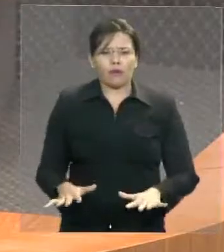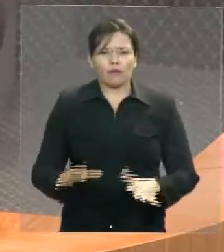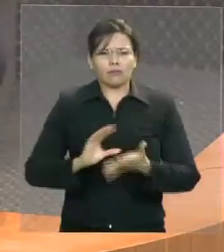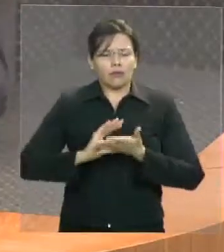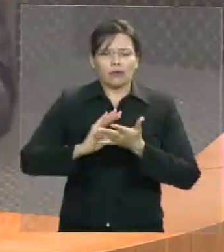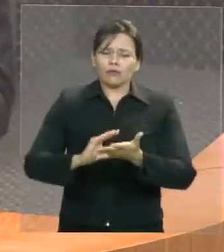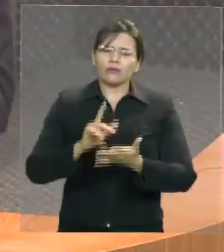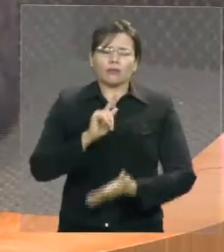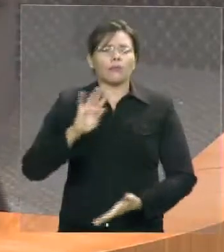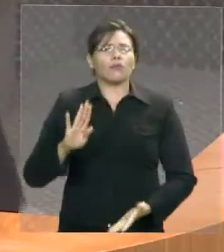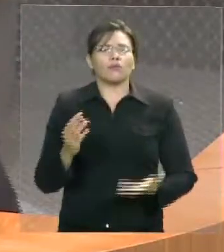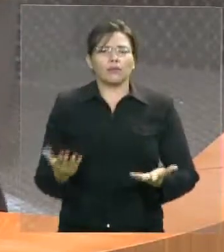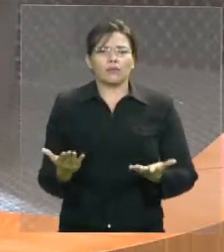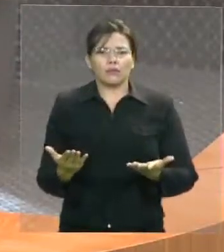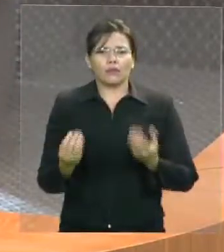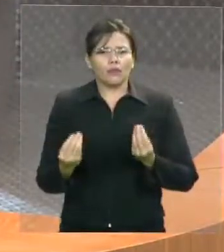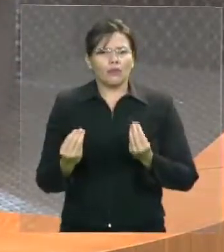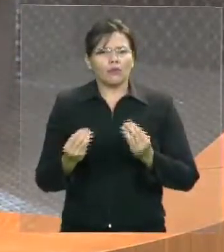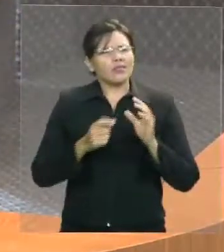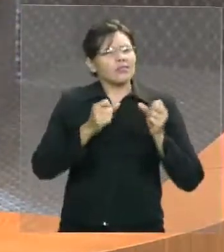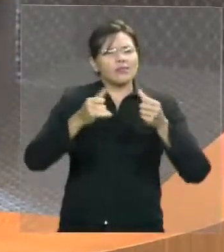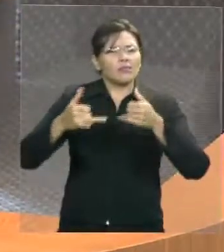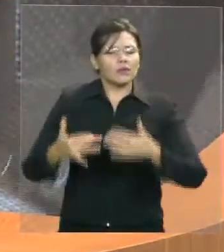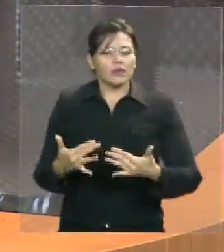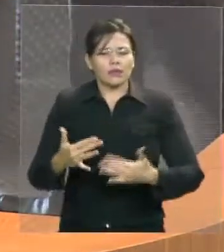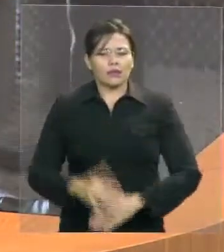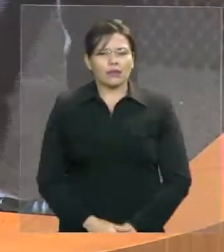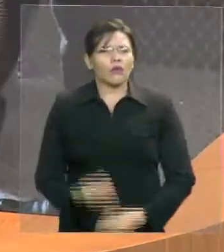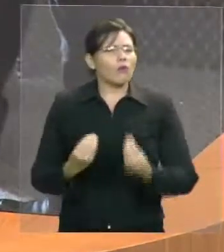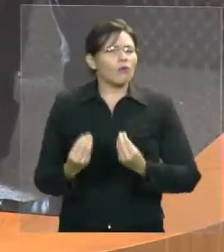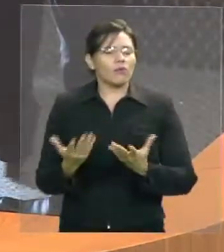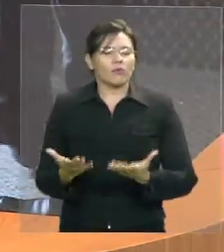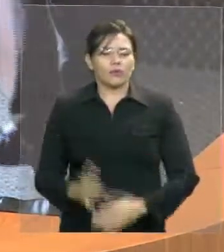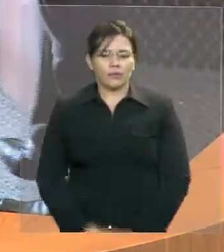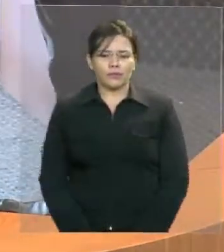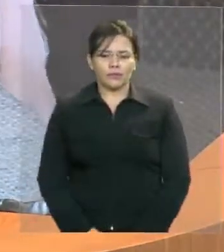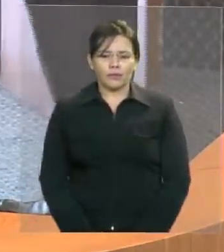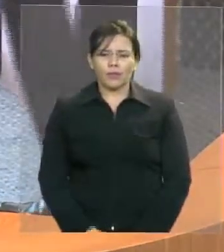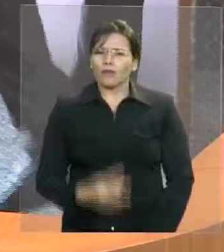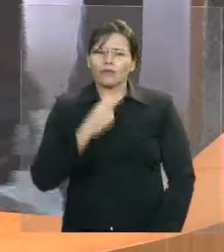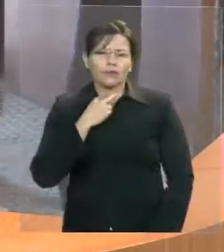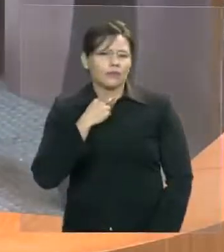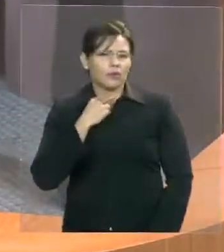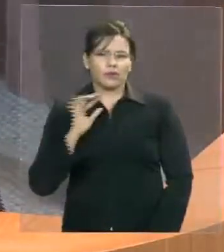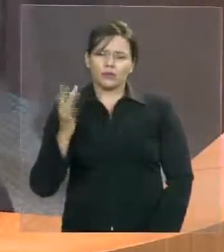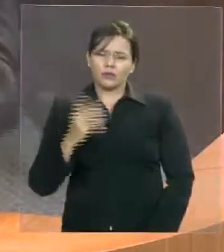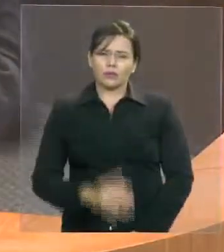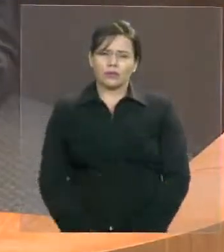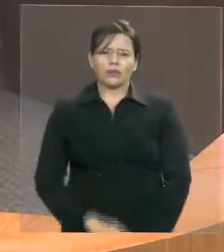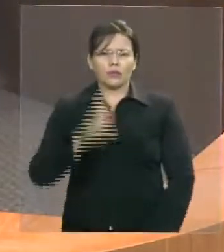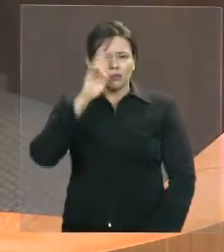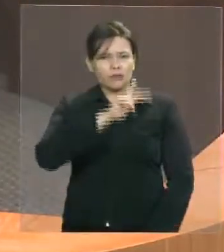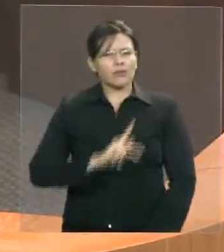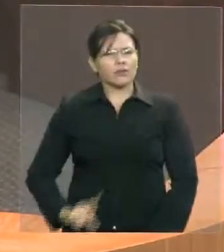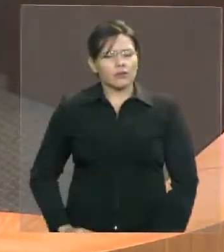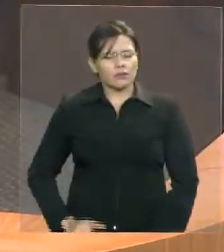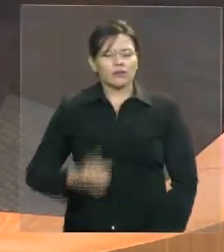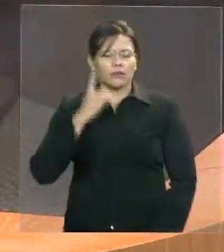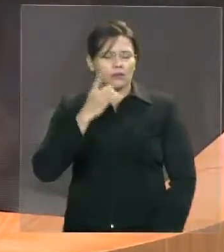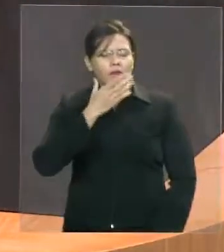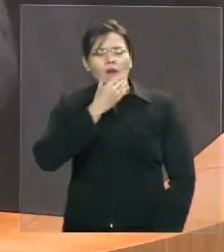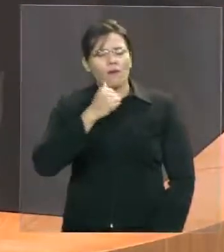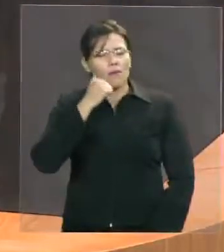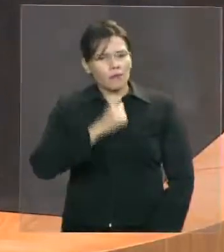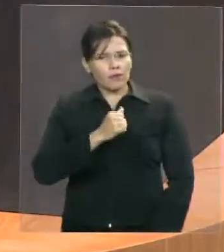comunista. Não é possível que isso aconteça. É necessário, senhor presidente, é necessário, senhores deputados e deputadas,